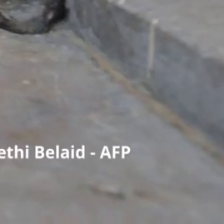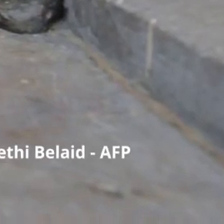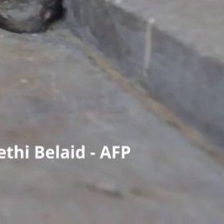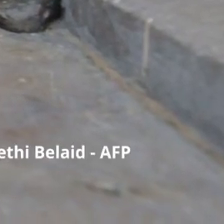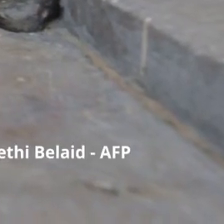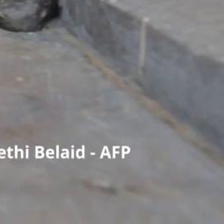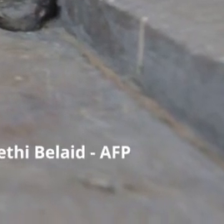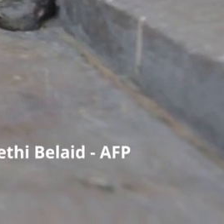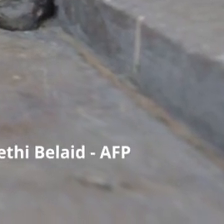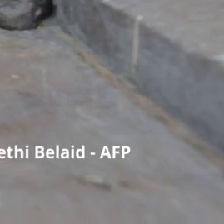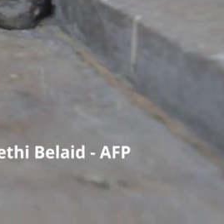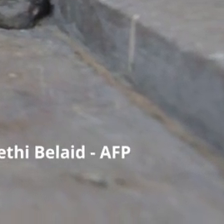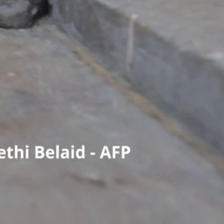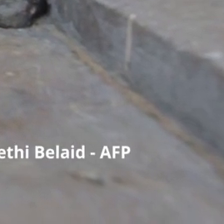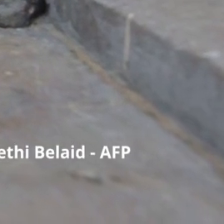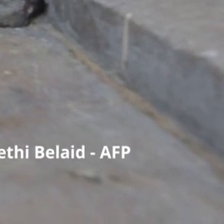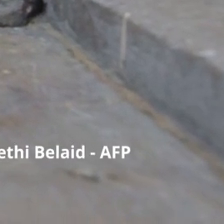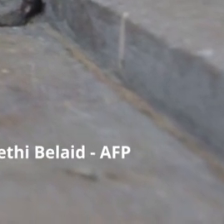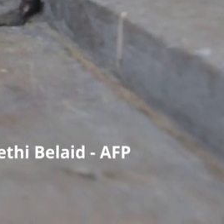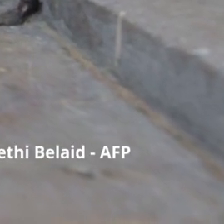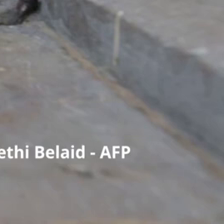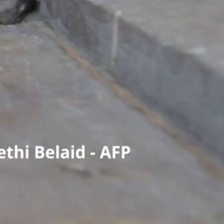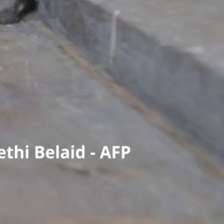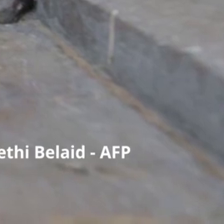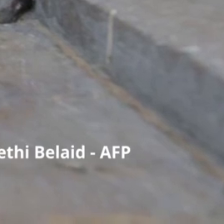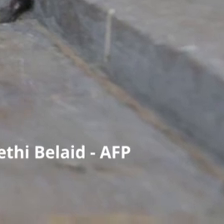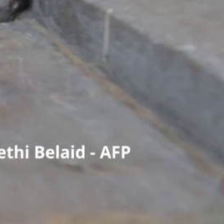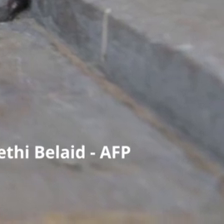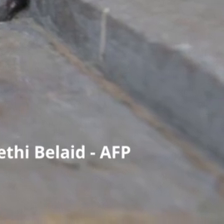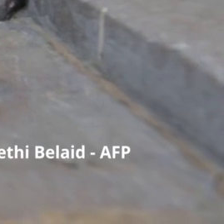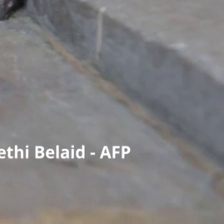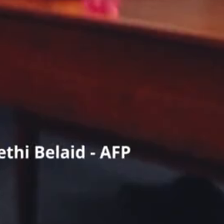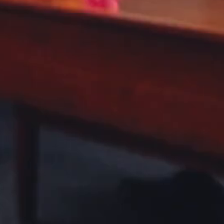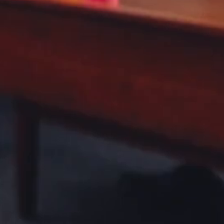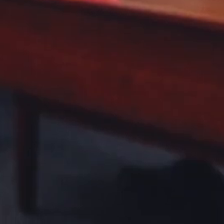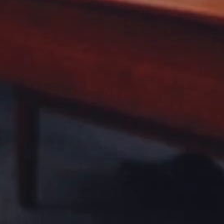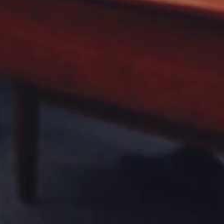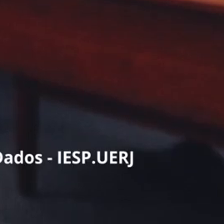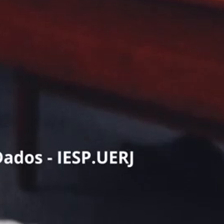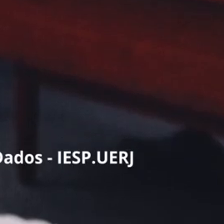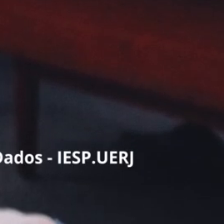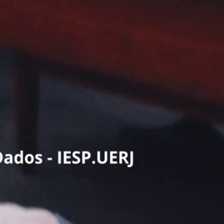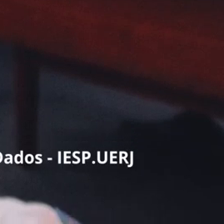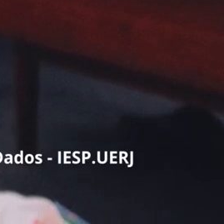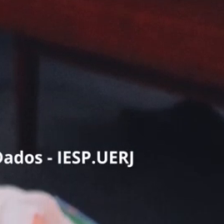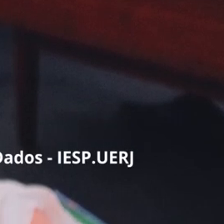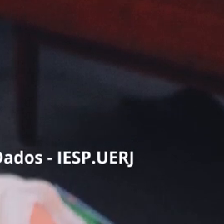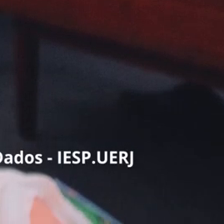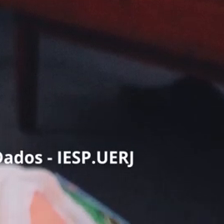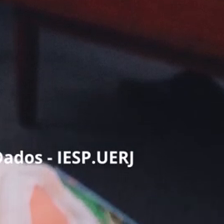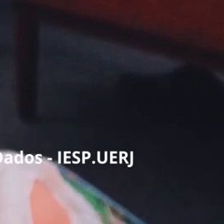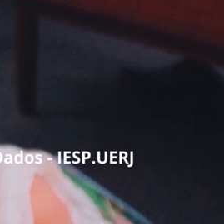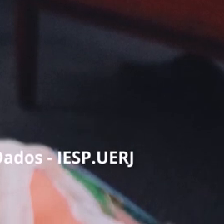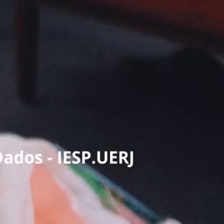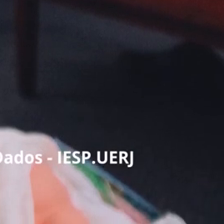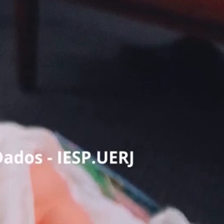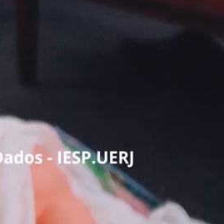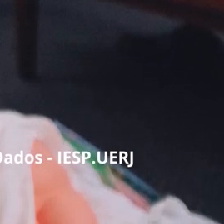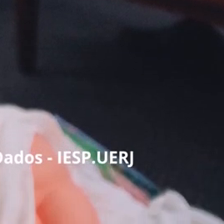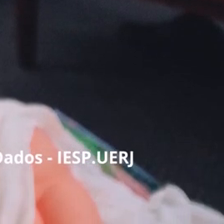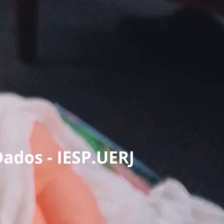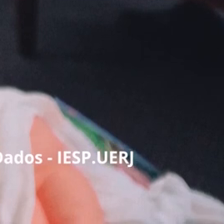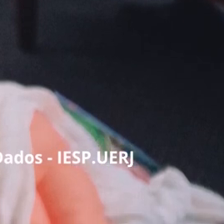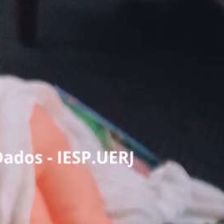múltiplas dimensões, desigualdades de classe, gênero e raça, bem como a sua interface com o acesso a direitos,